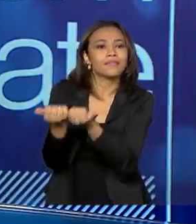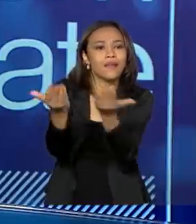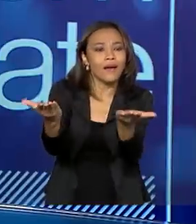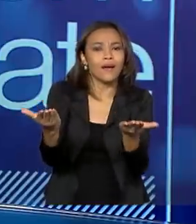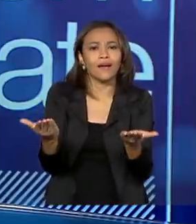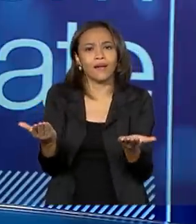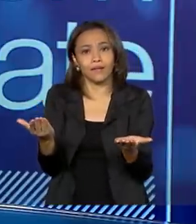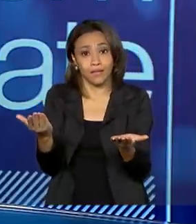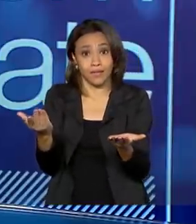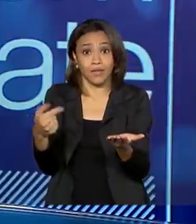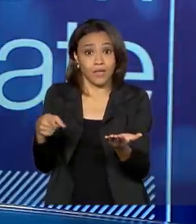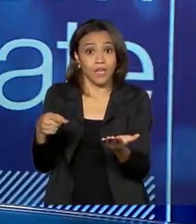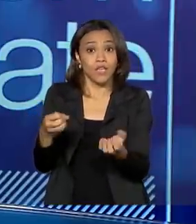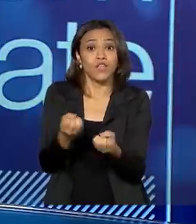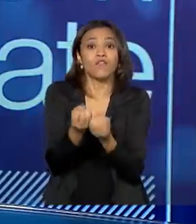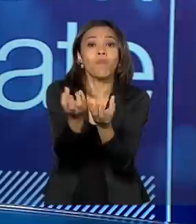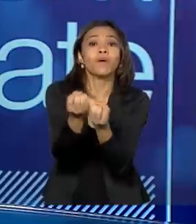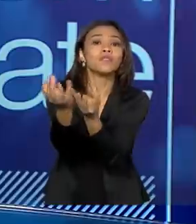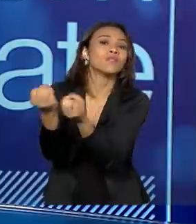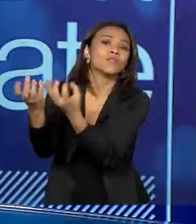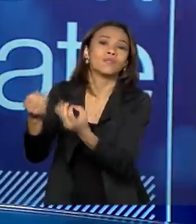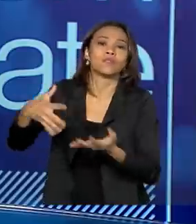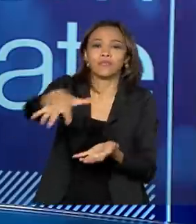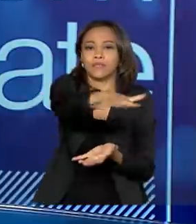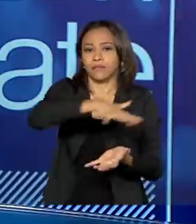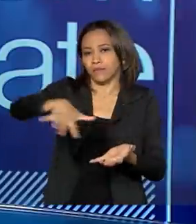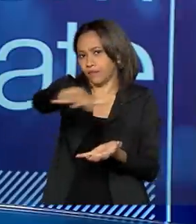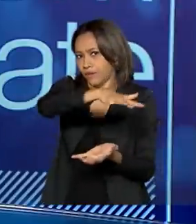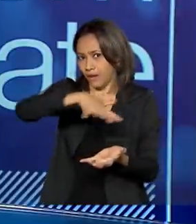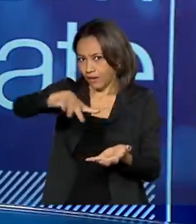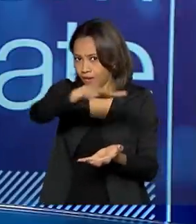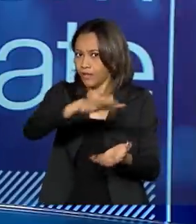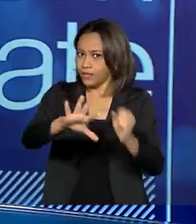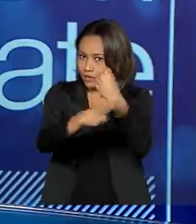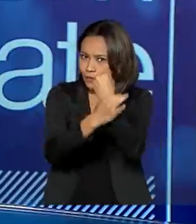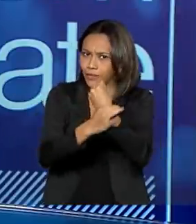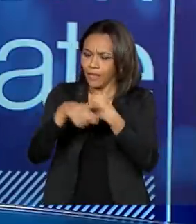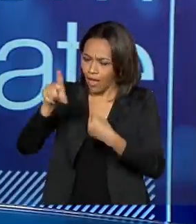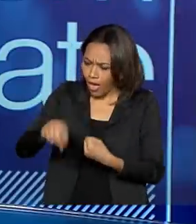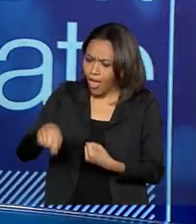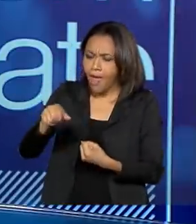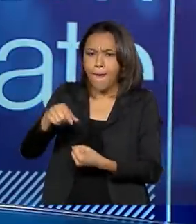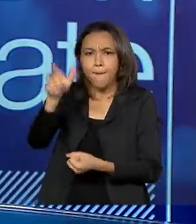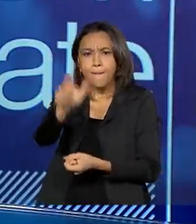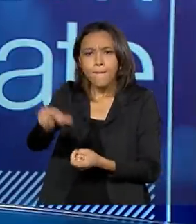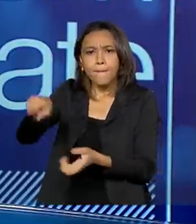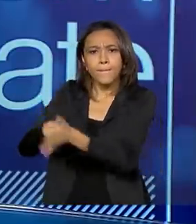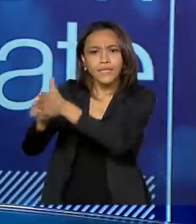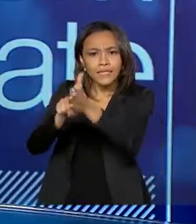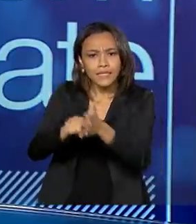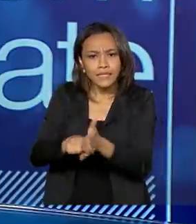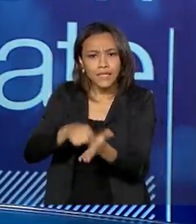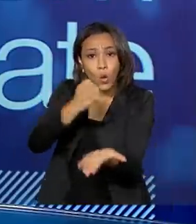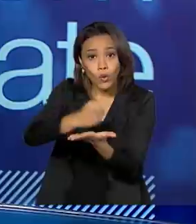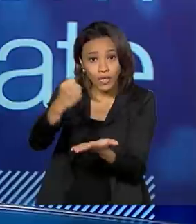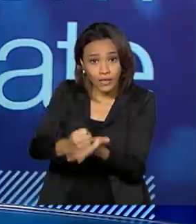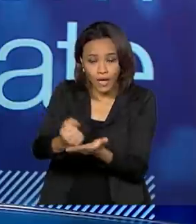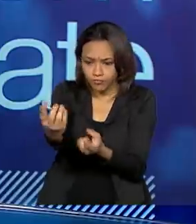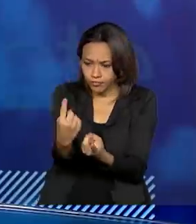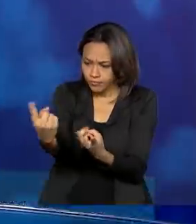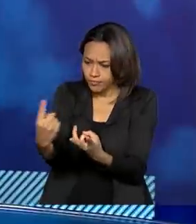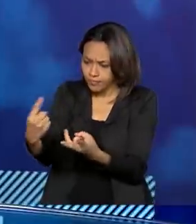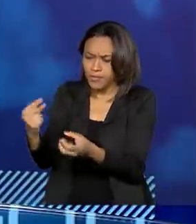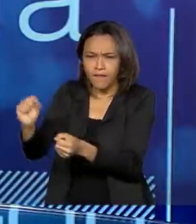aplicação nas políticas públicas na área de segurança pública. Então, são pesquisadores que são contratados e são feitas diversas pesquisas